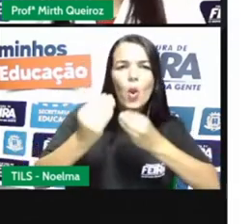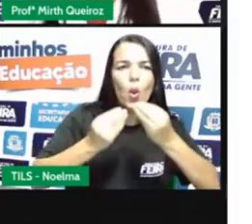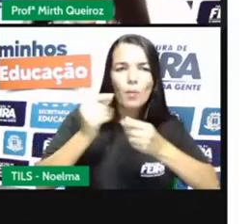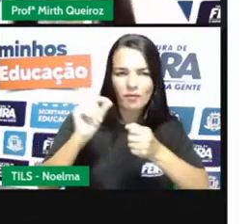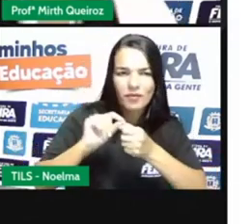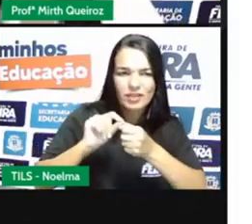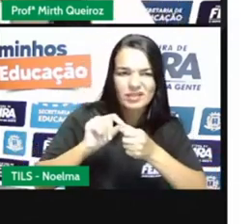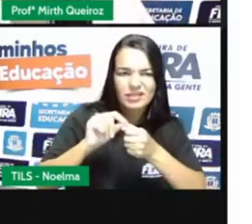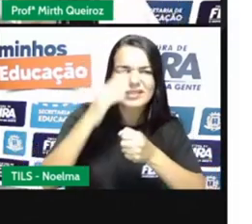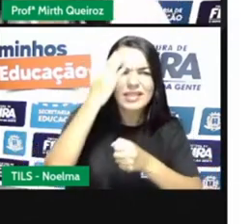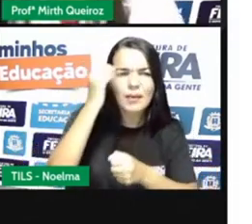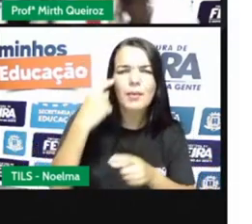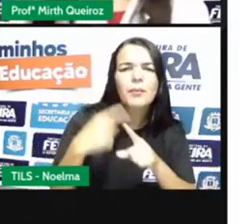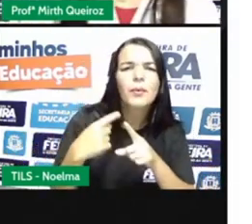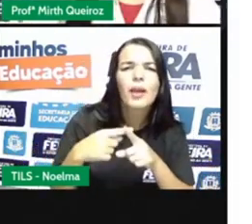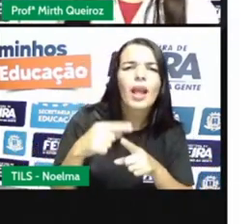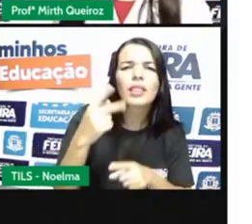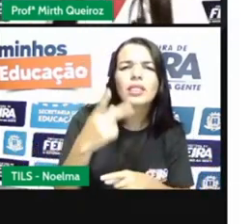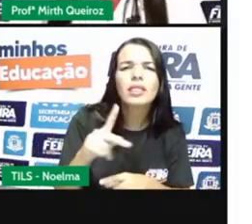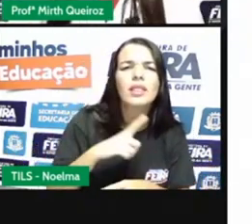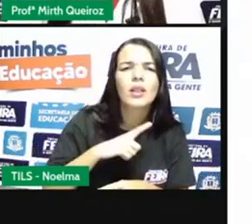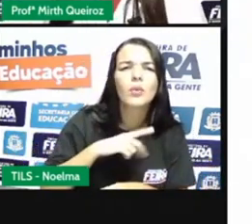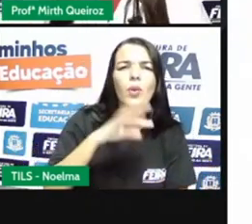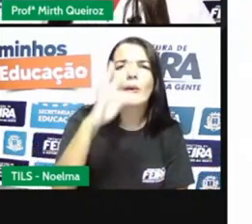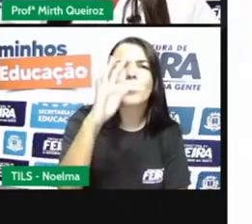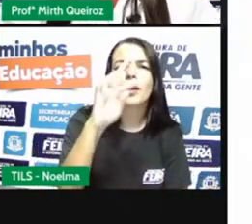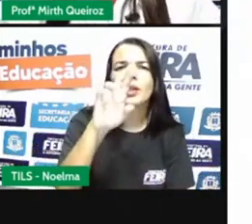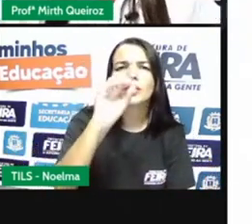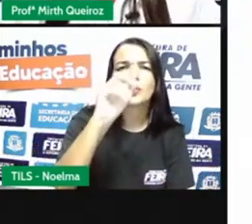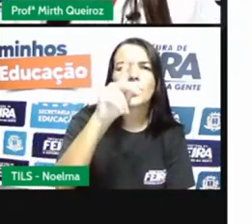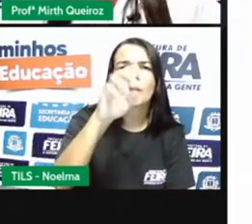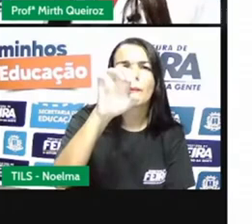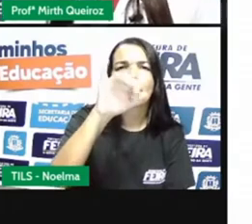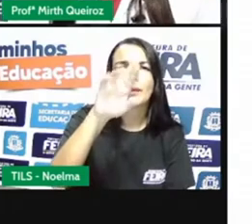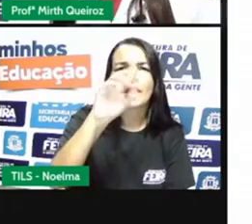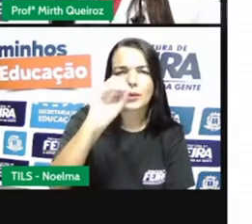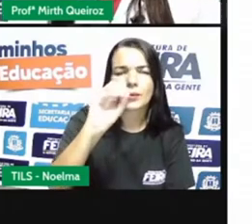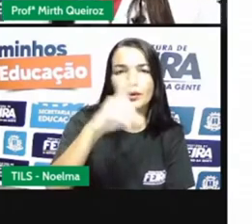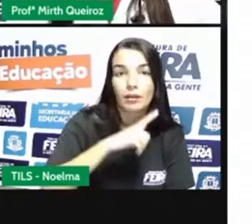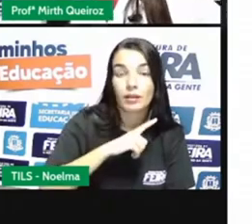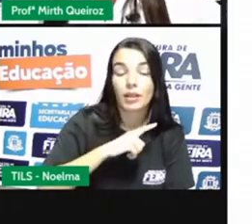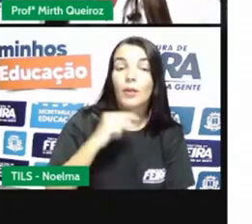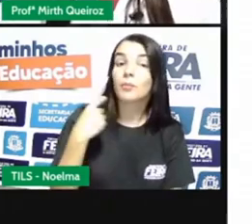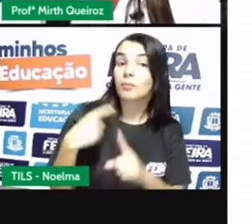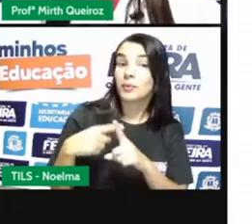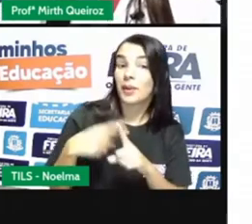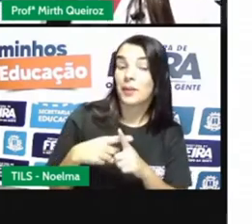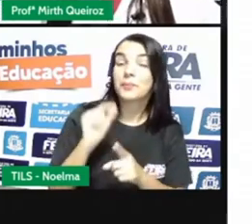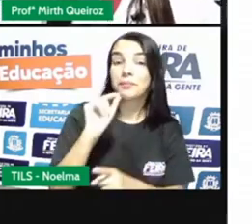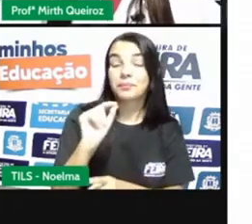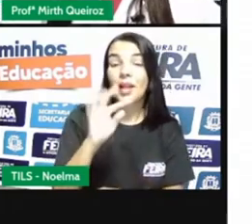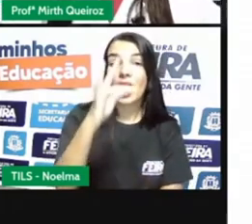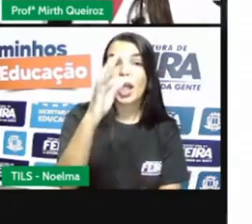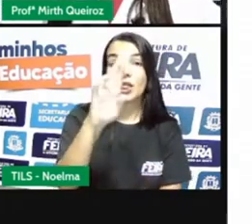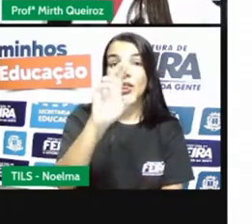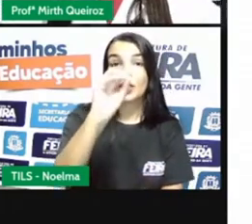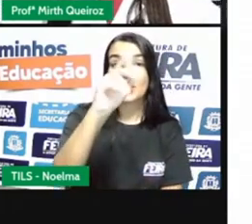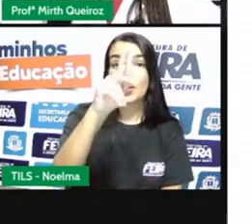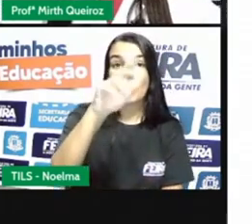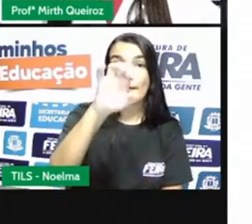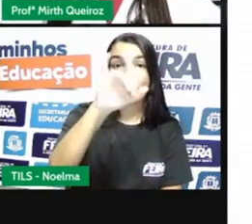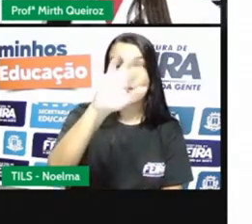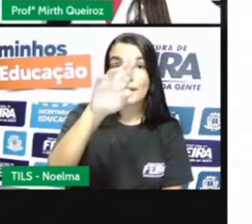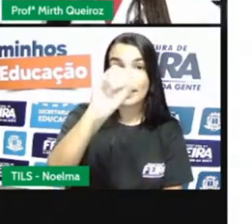tem esse nome? Vocês sabem por que o feijão tropeiro tem esse nome? Bom, tropeiros eram as pessoas que